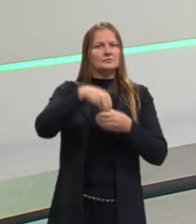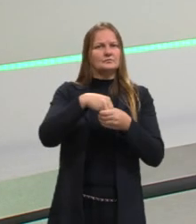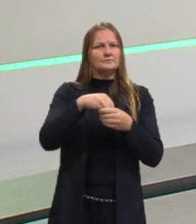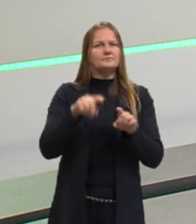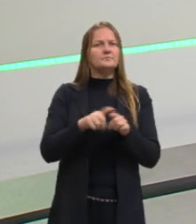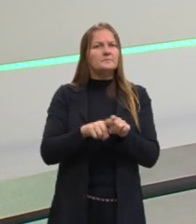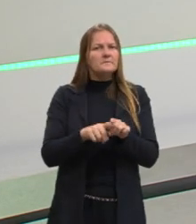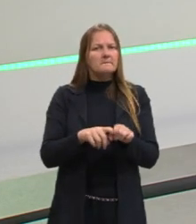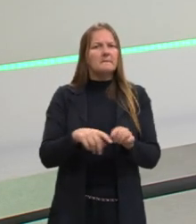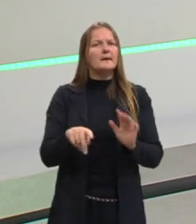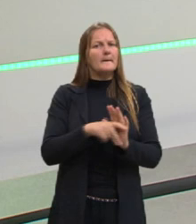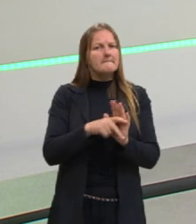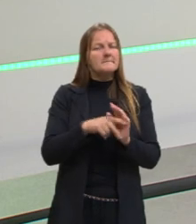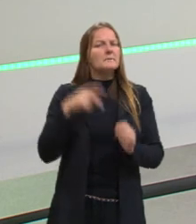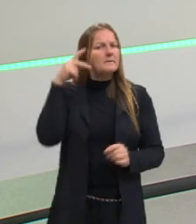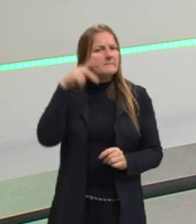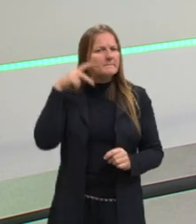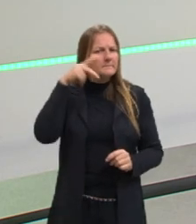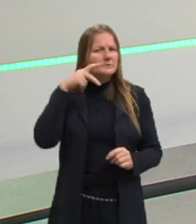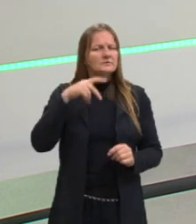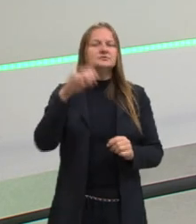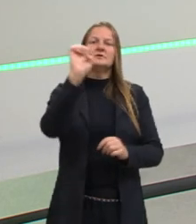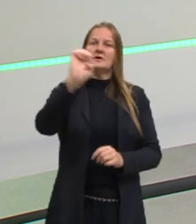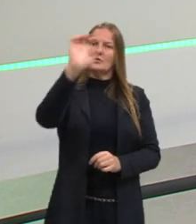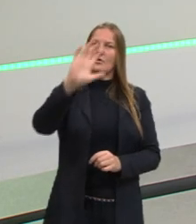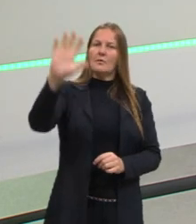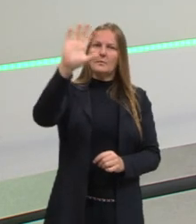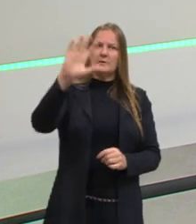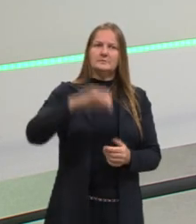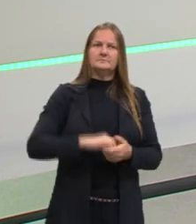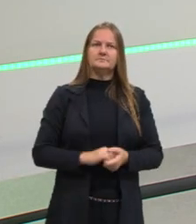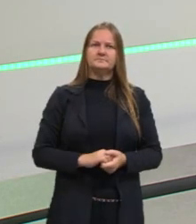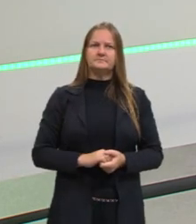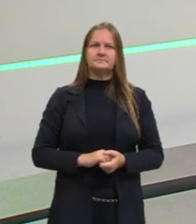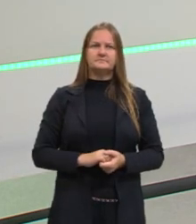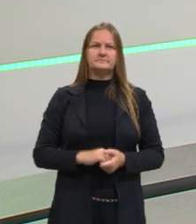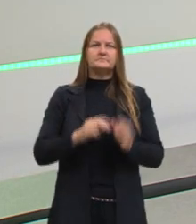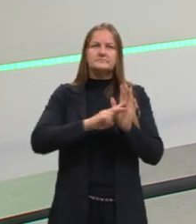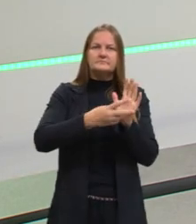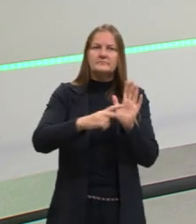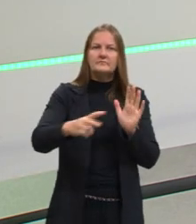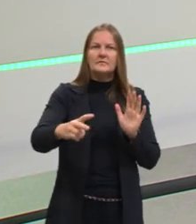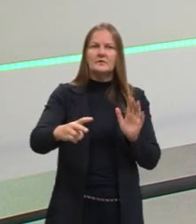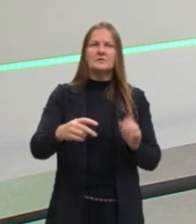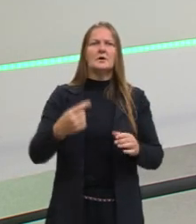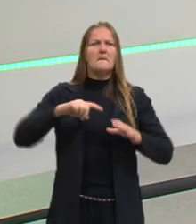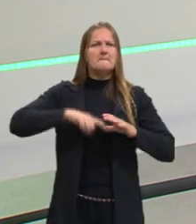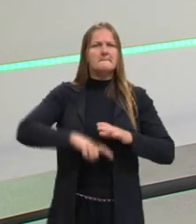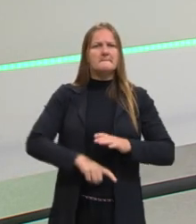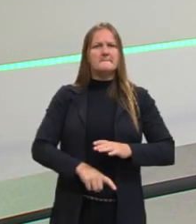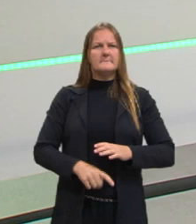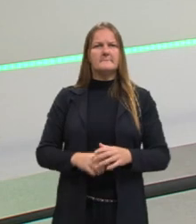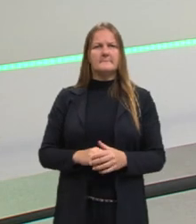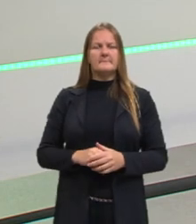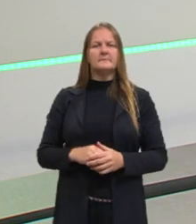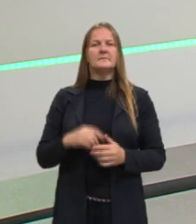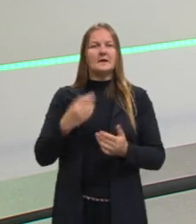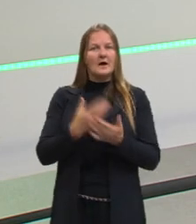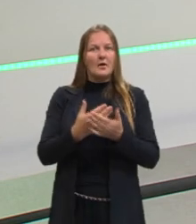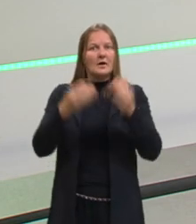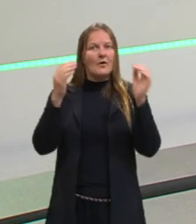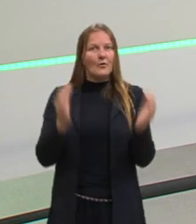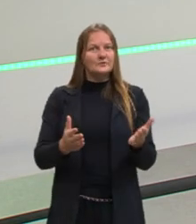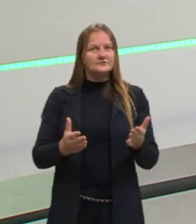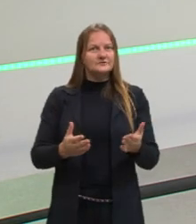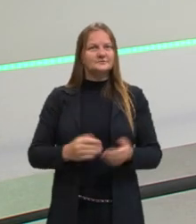mas também na própria política europeia. Vão ser consequências bem profundas, a gente vai falar isso na aula de